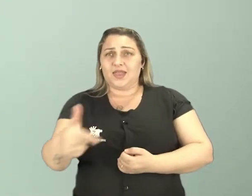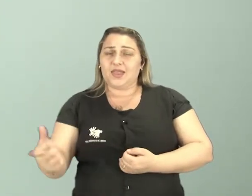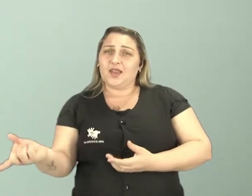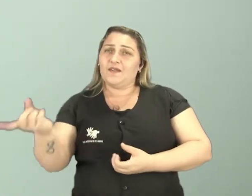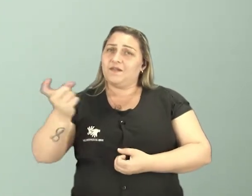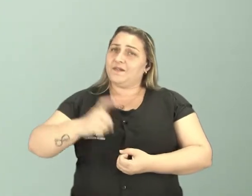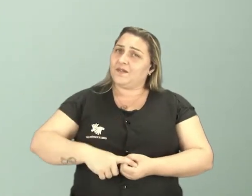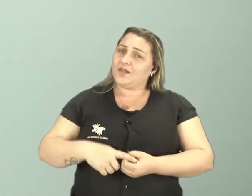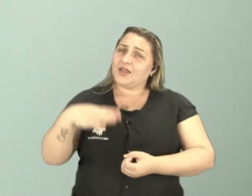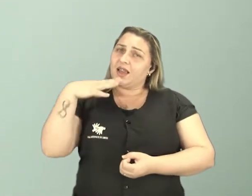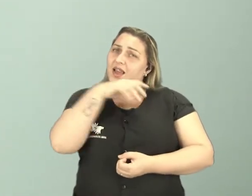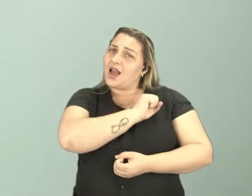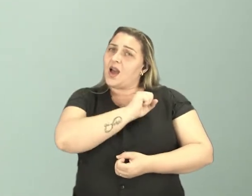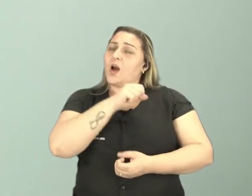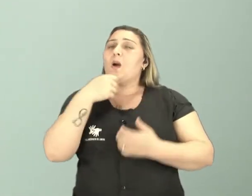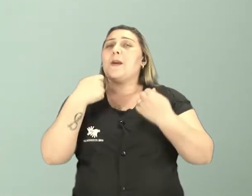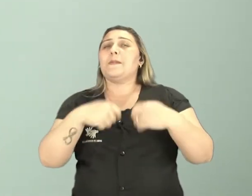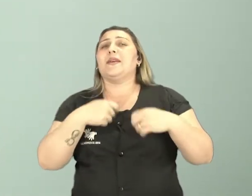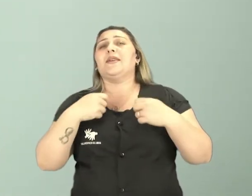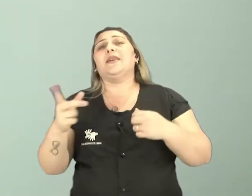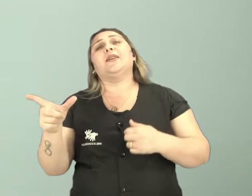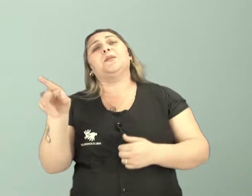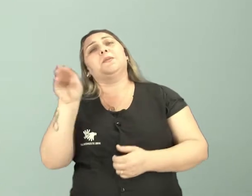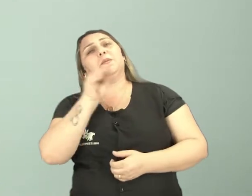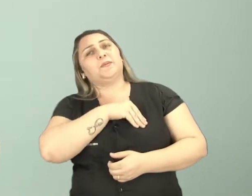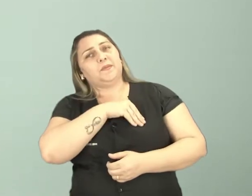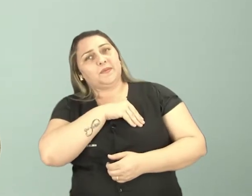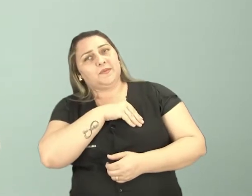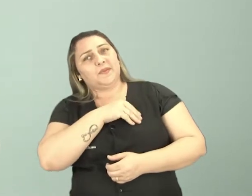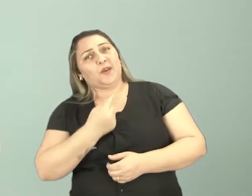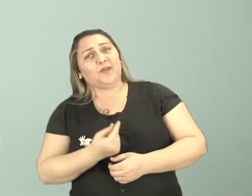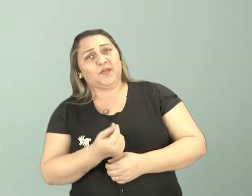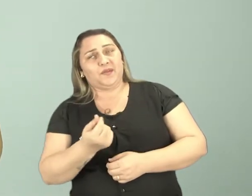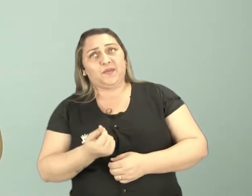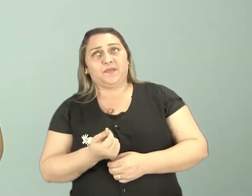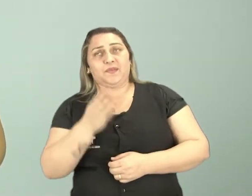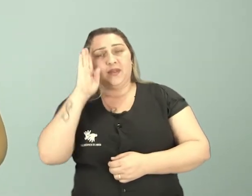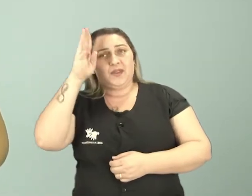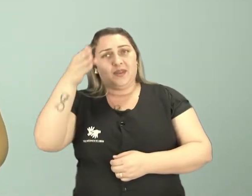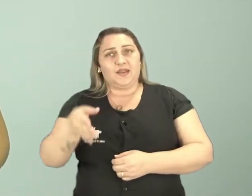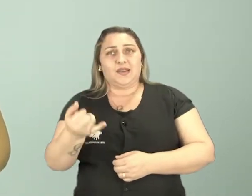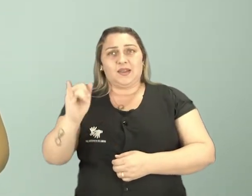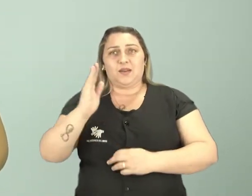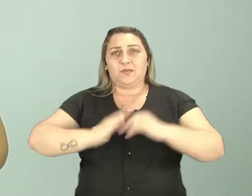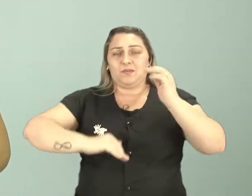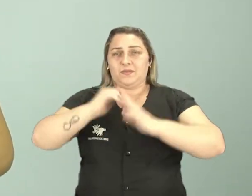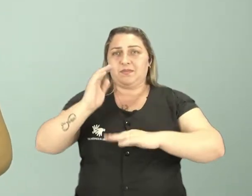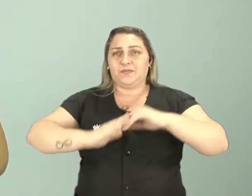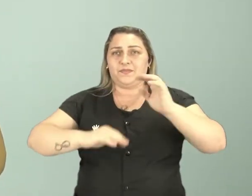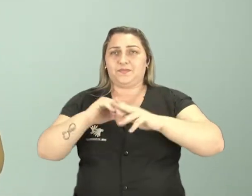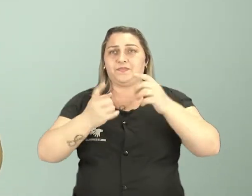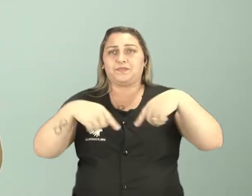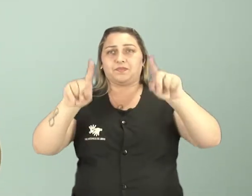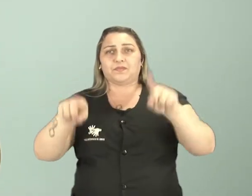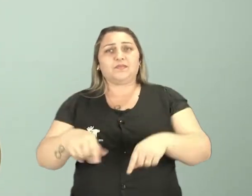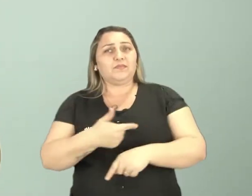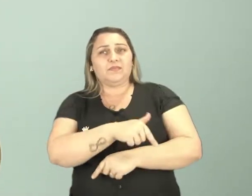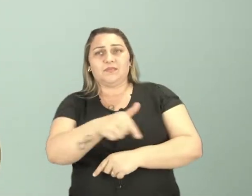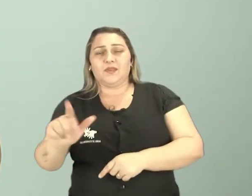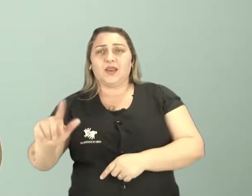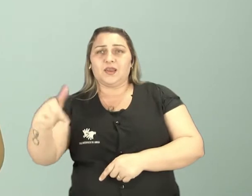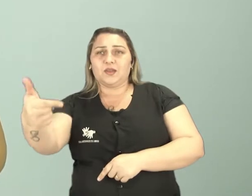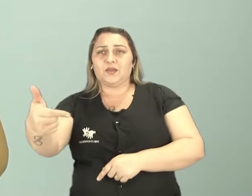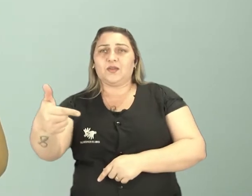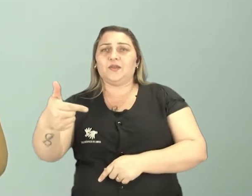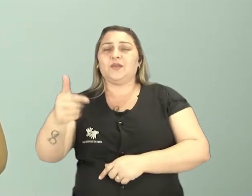retorno imediato. E o que ele precisa naquele momento é um retorno imediato, é o financeiro. Principalmente se ele é um músico profissional e não tem uma outra fonte